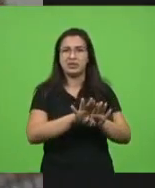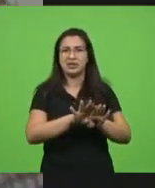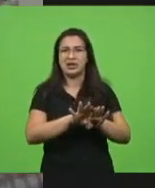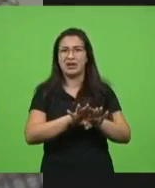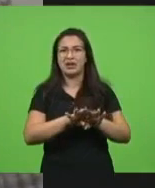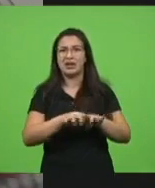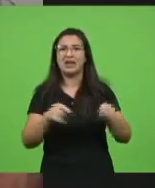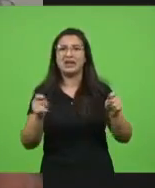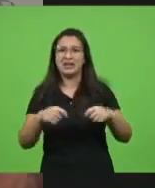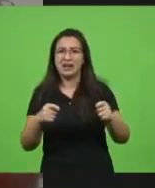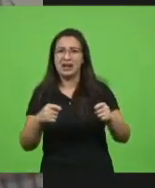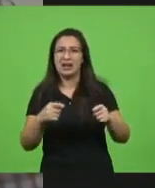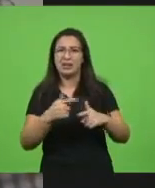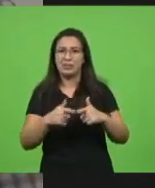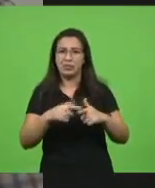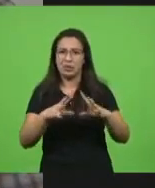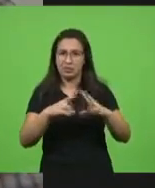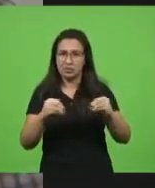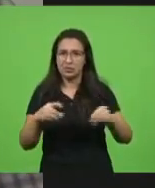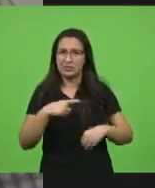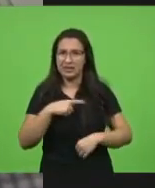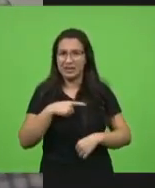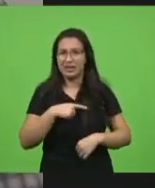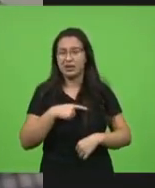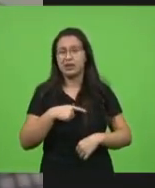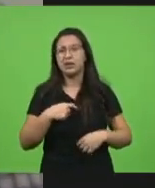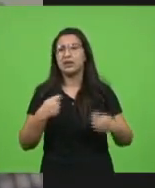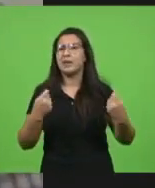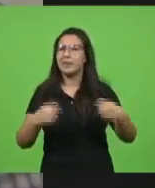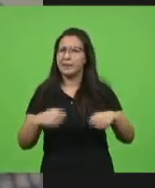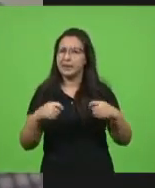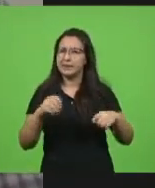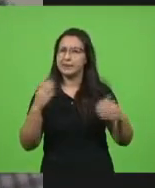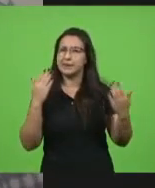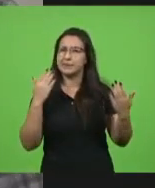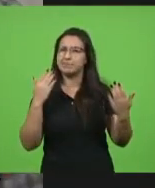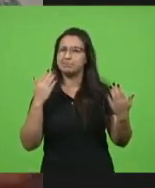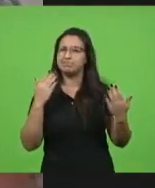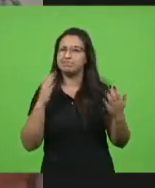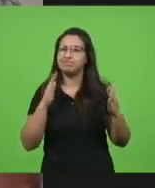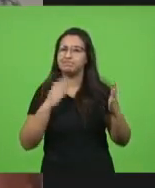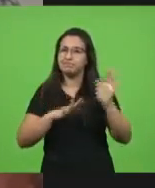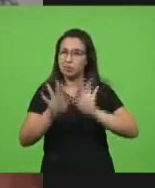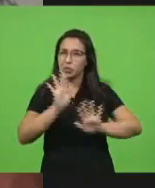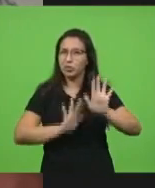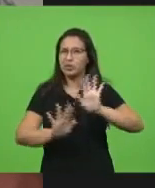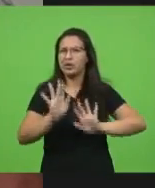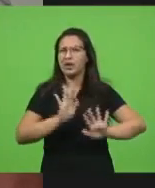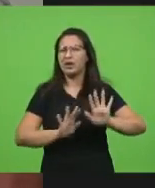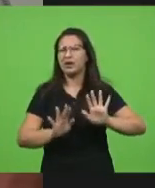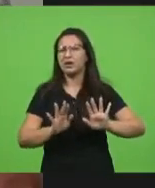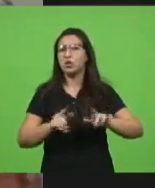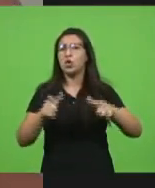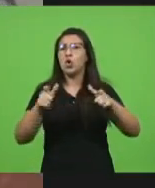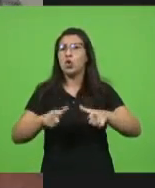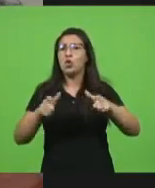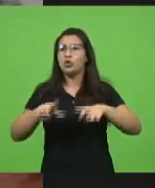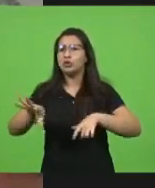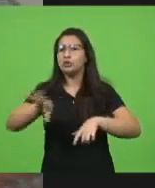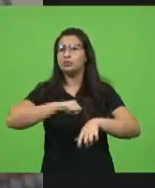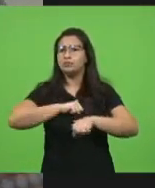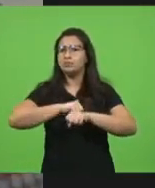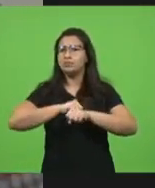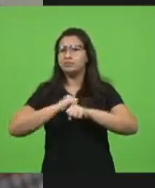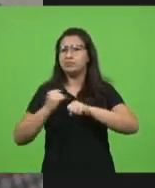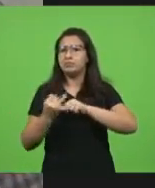Então, eu disse, esses dias tem que ter critérios, tem que ter posições. Onde que estão as contaminações? Daqui um